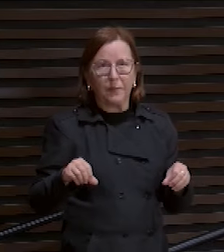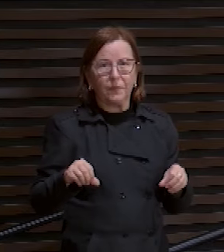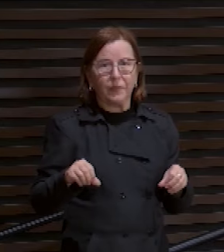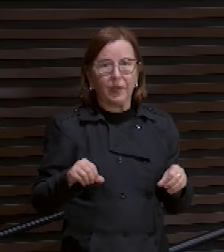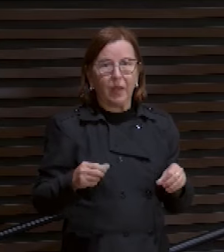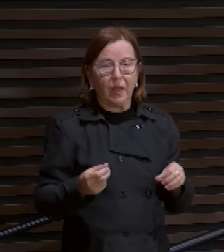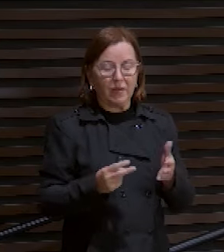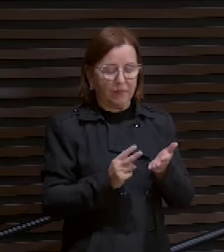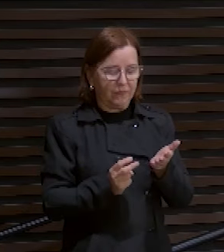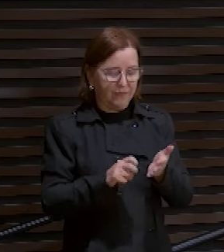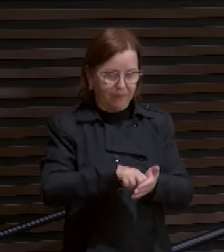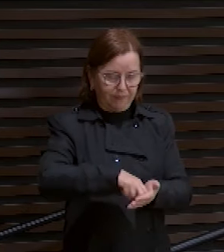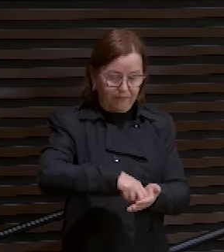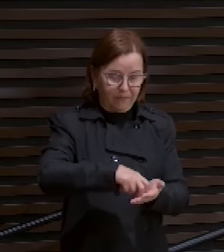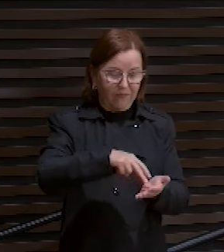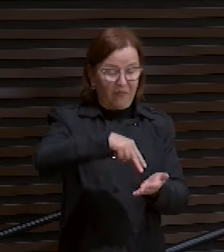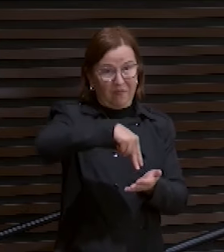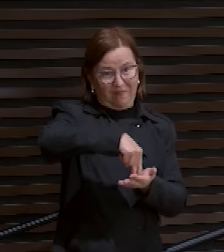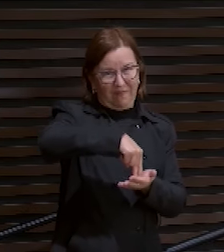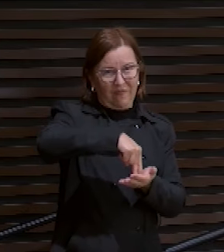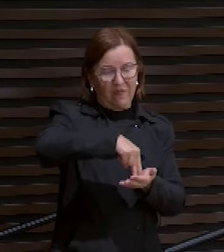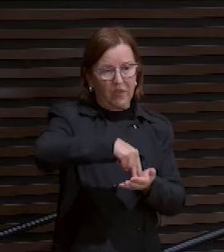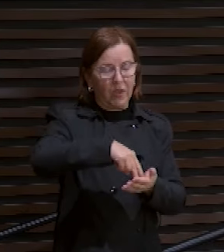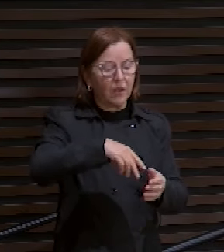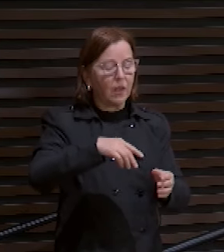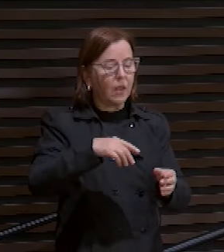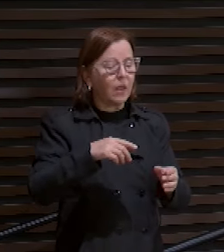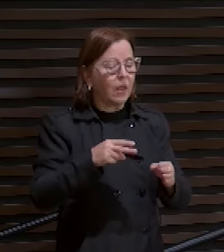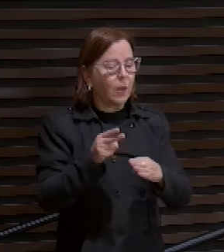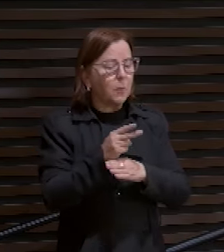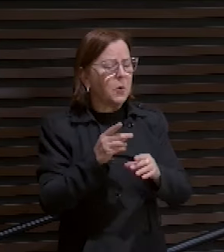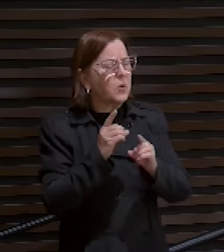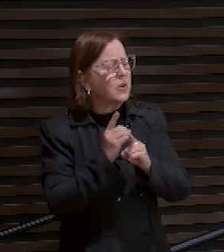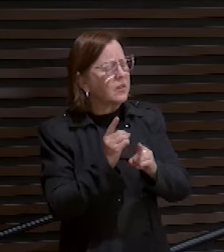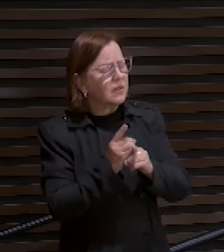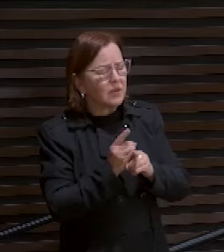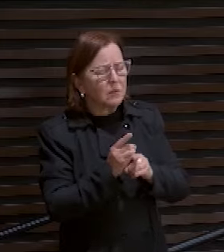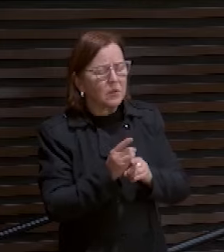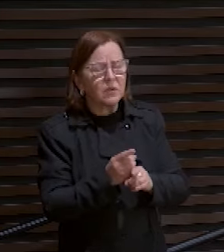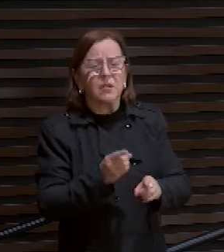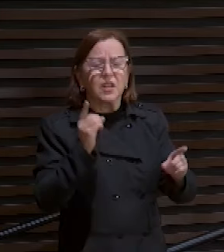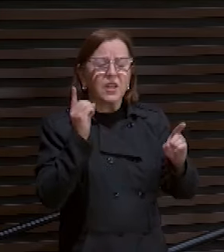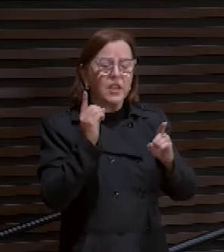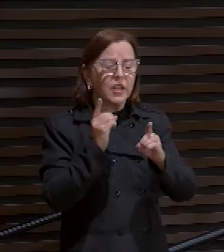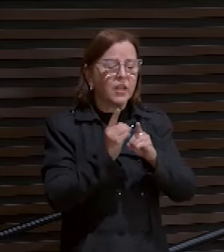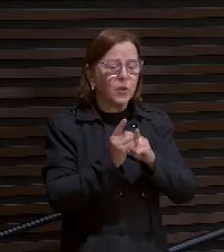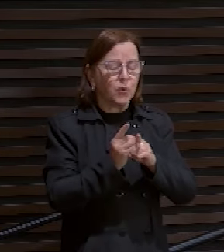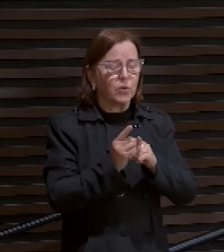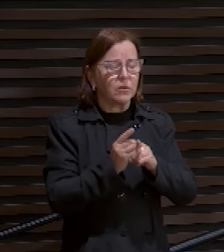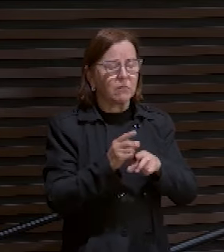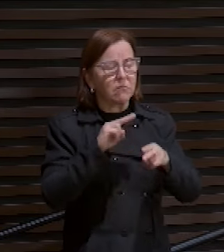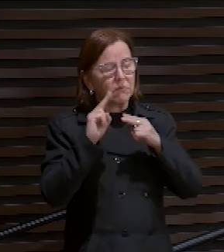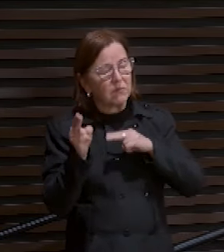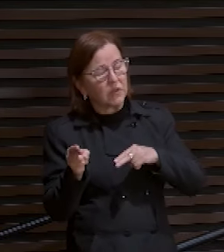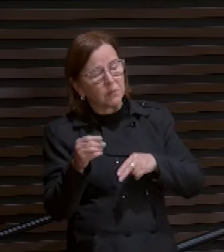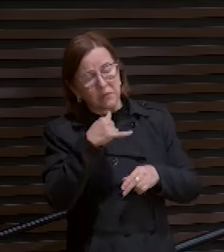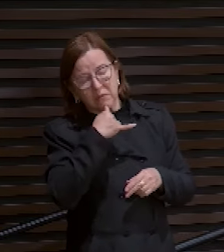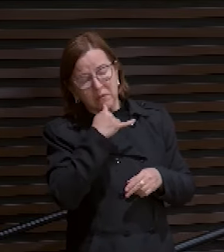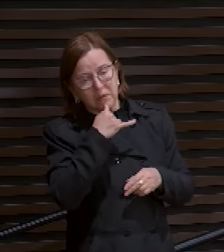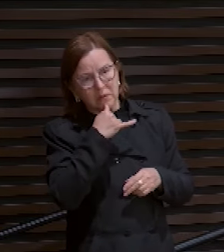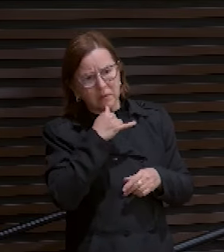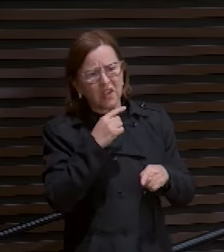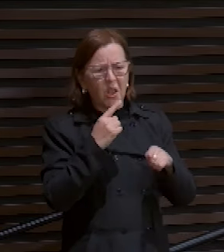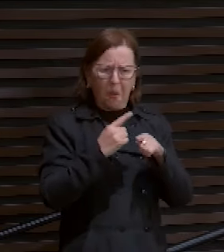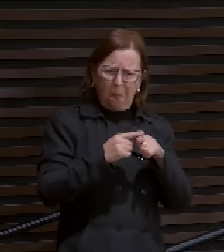discípulos. E os achou dormindo de tristeza. E disse-lhes, por que estáis dormindo? Levantai-vos e orai.